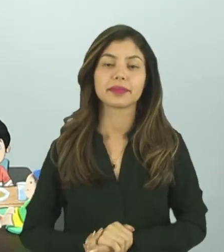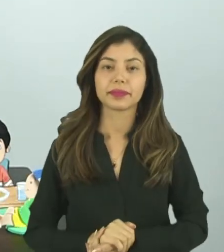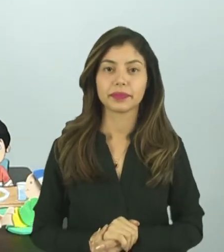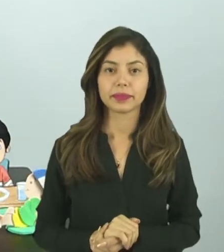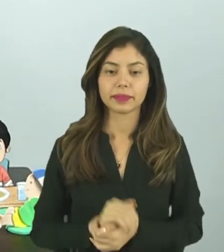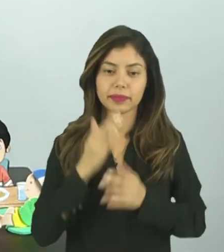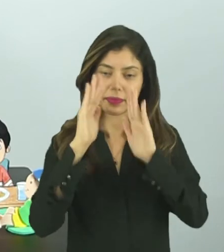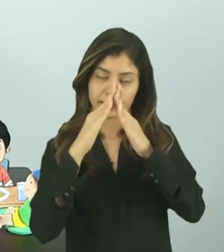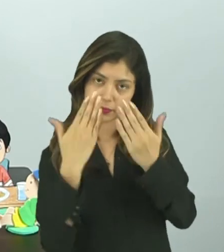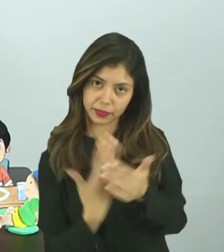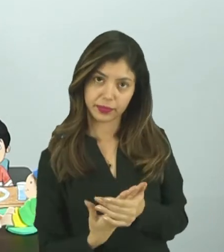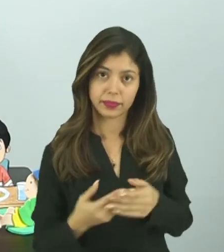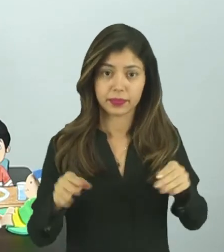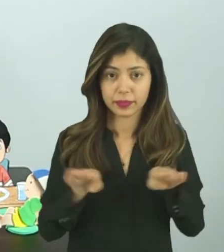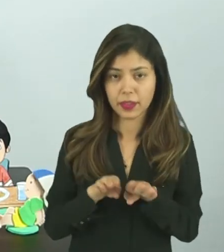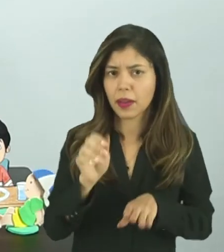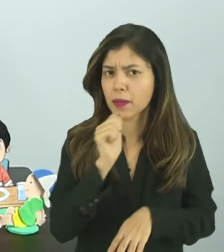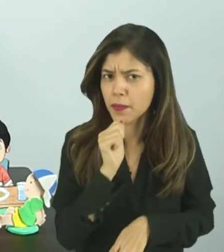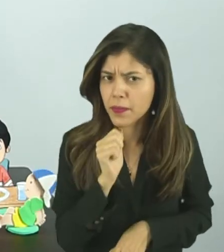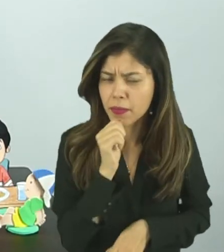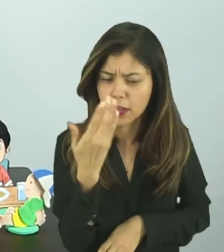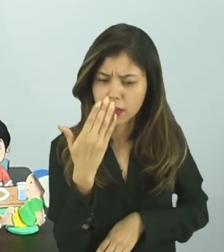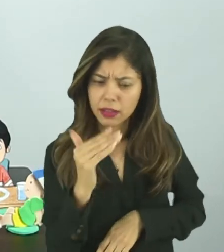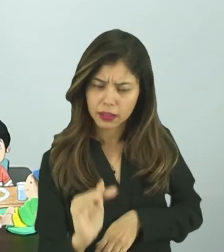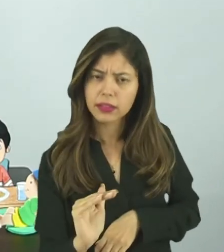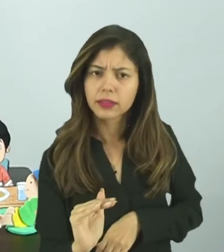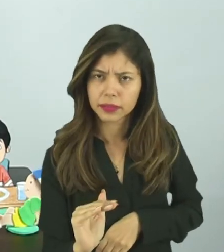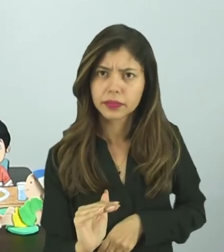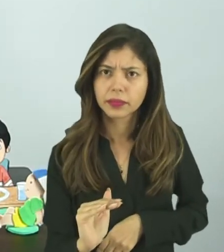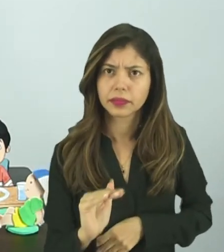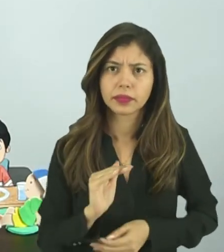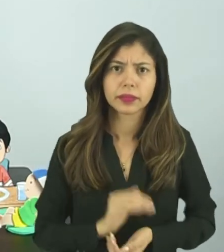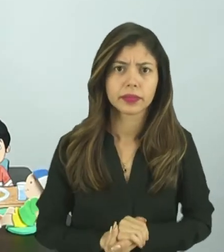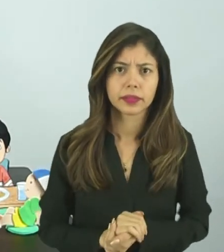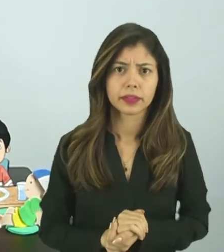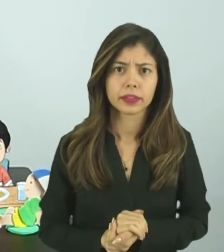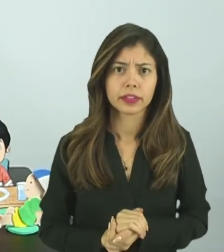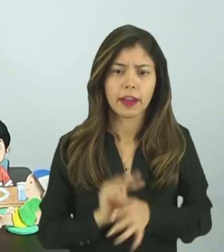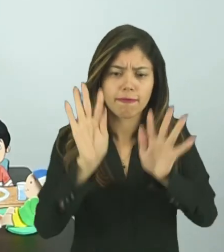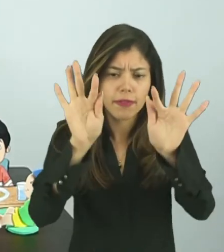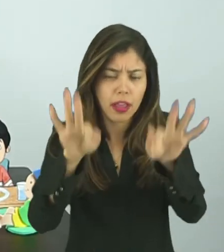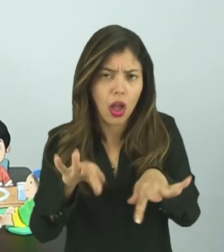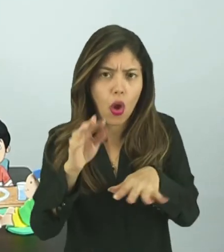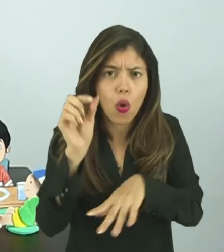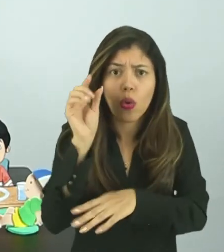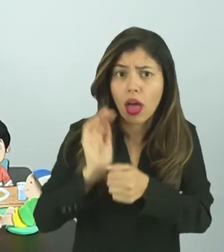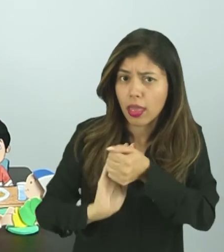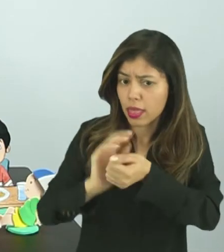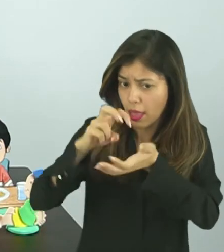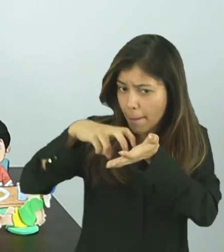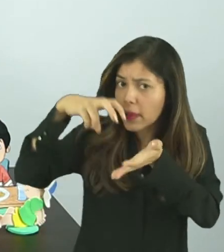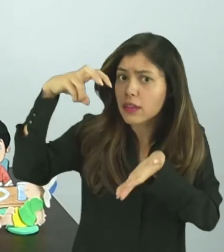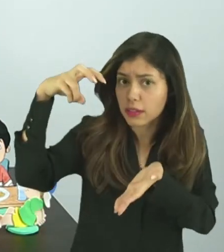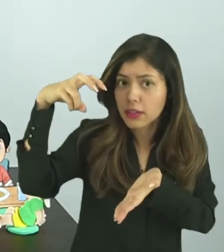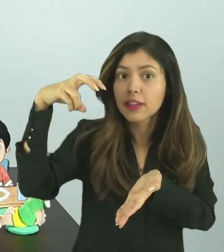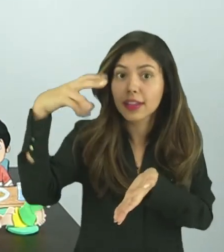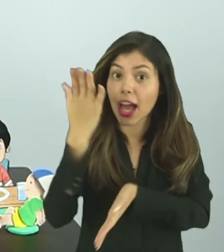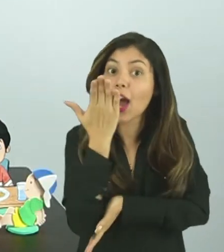escola. E aí, tem muita criança que finaliza o período da manhã